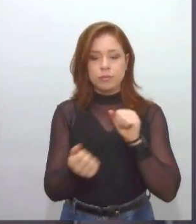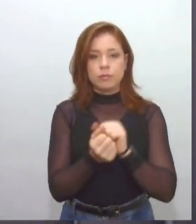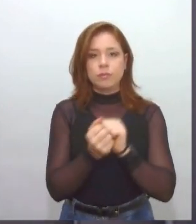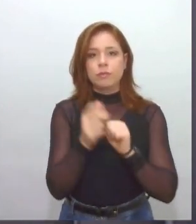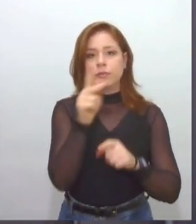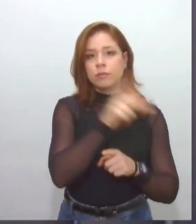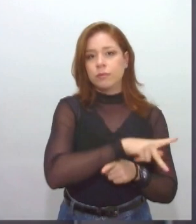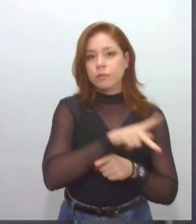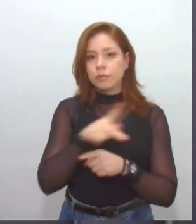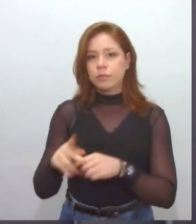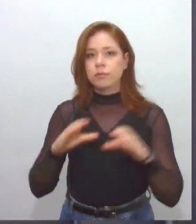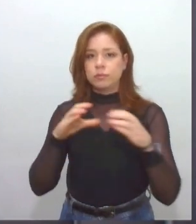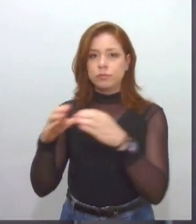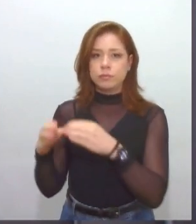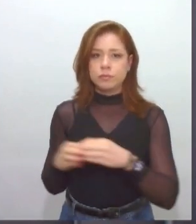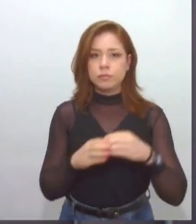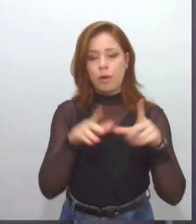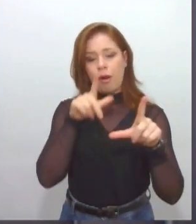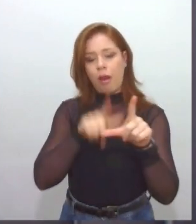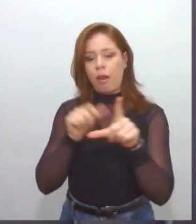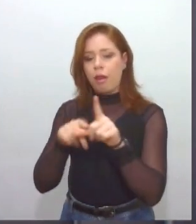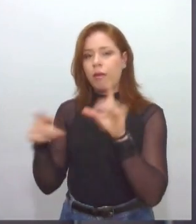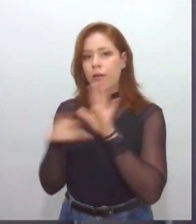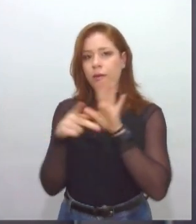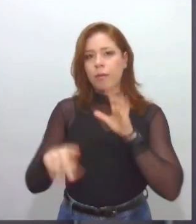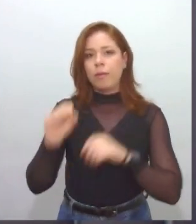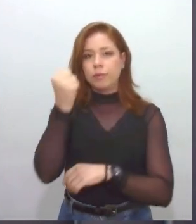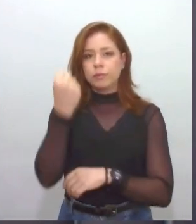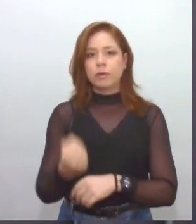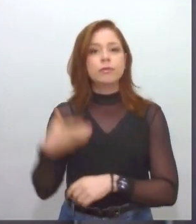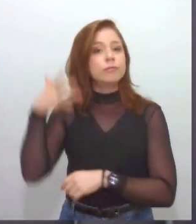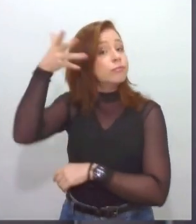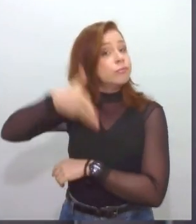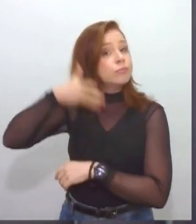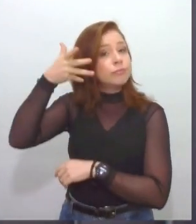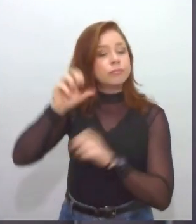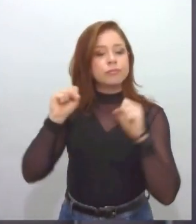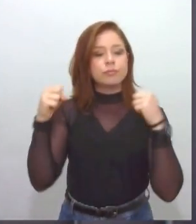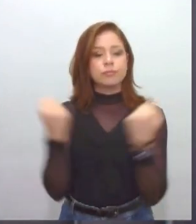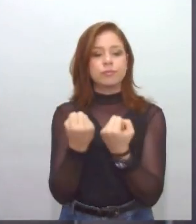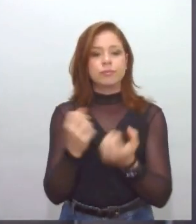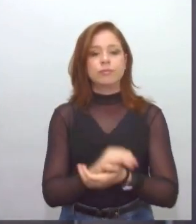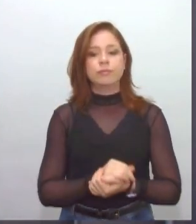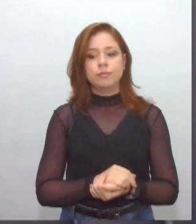Nascimento, que é um dos palestrantes do simpósio. Boa noite, Milton, é com você.